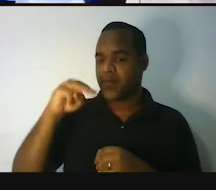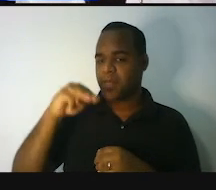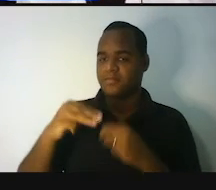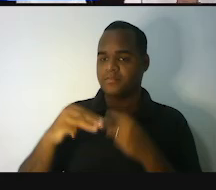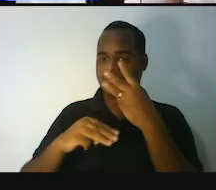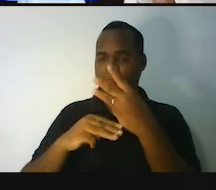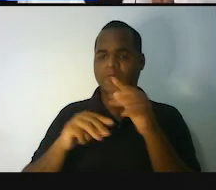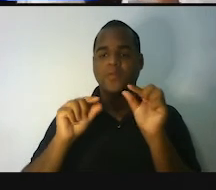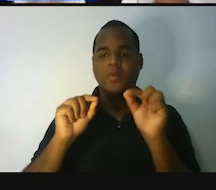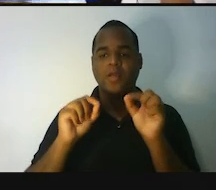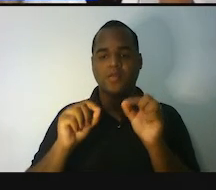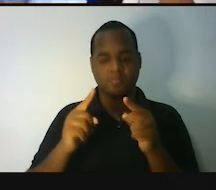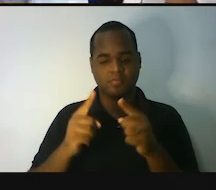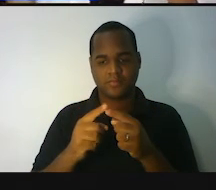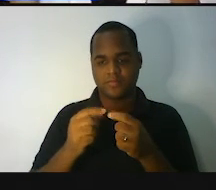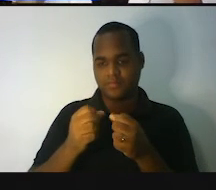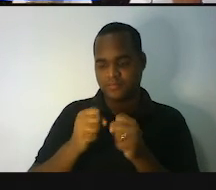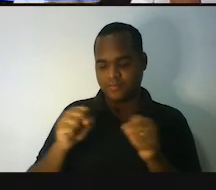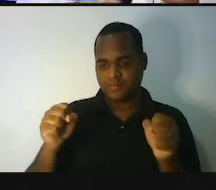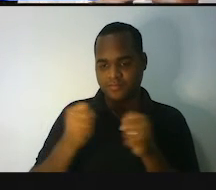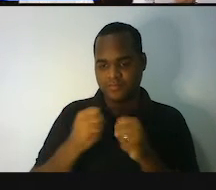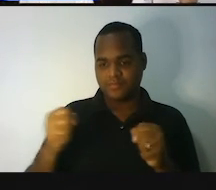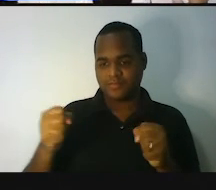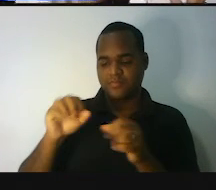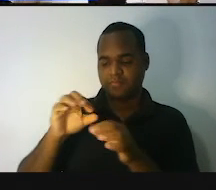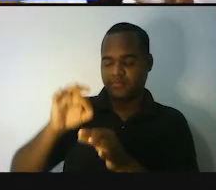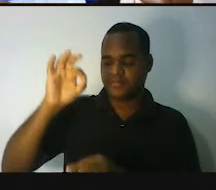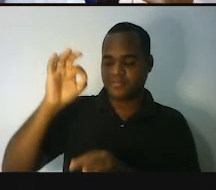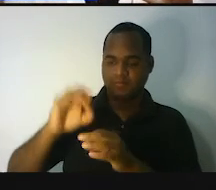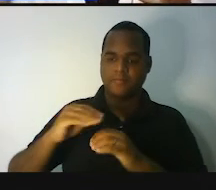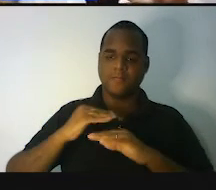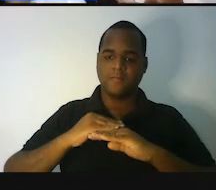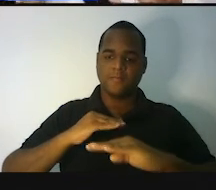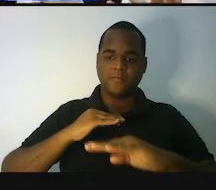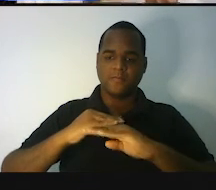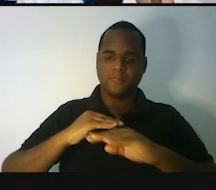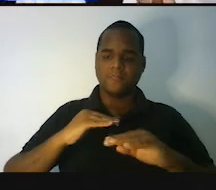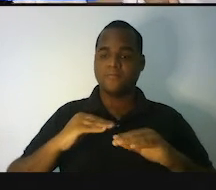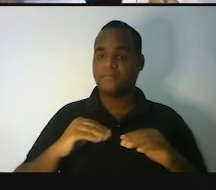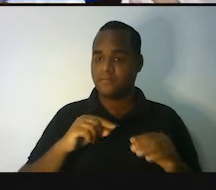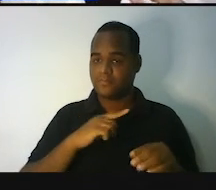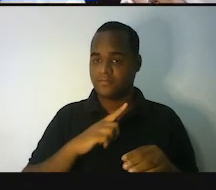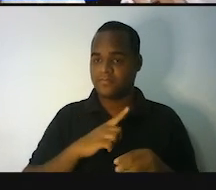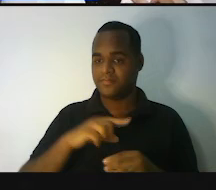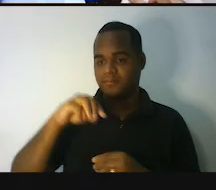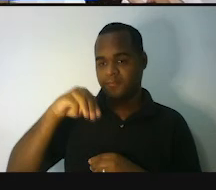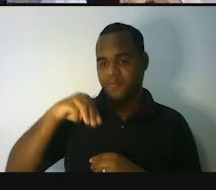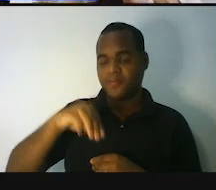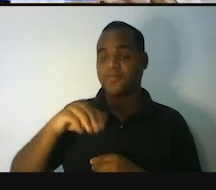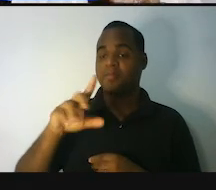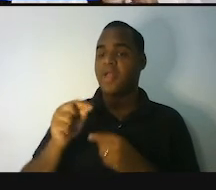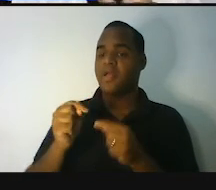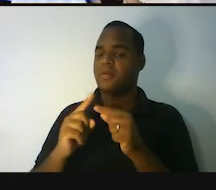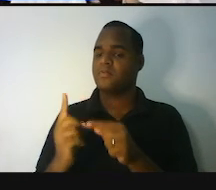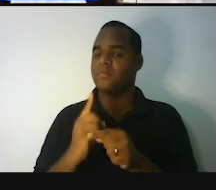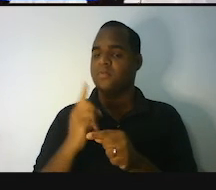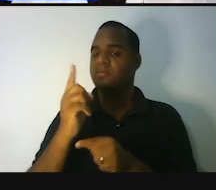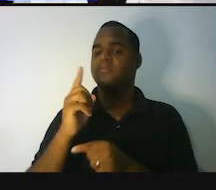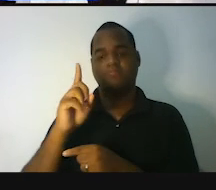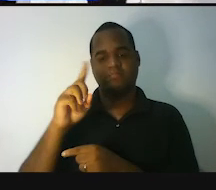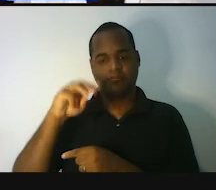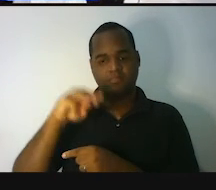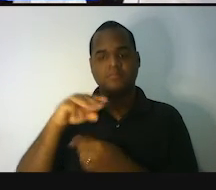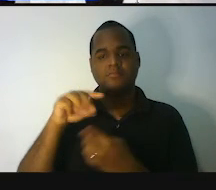É um cubo aonde a largura é um metro, o comprimento é um metro e a altura é